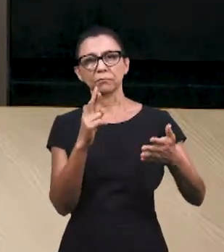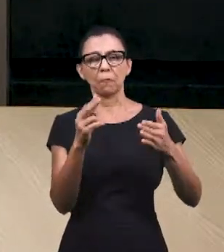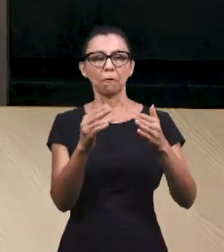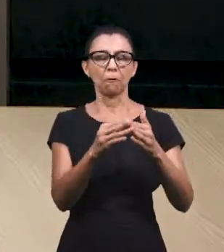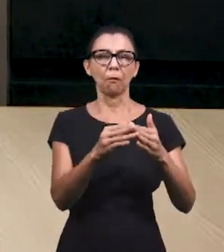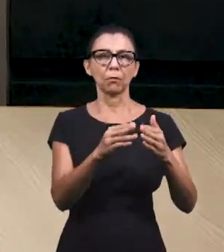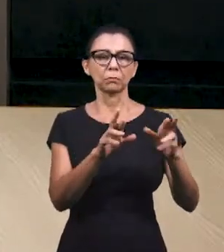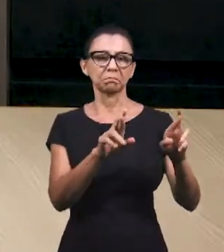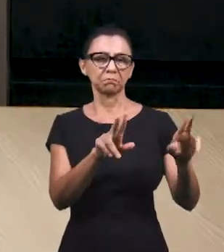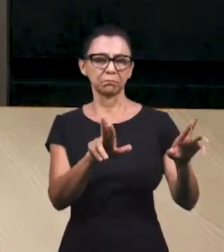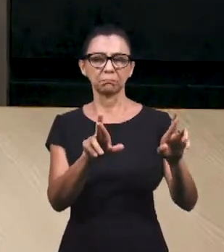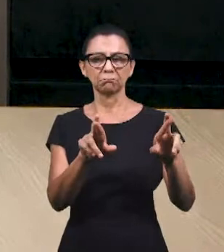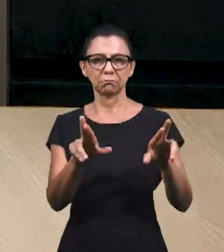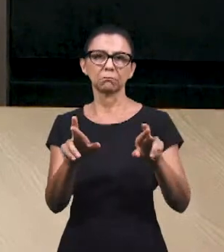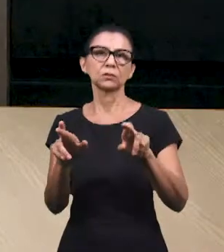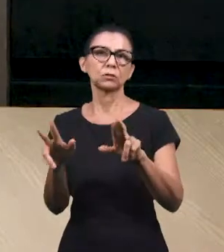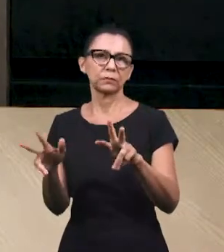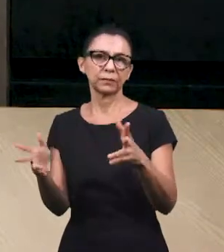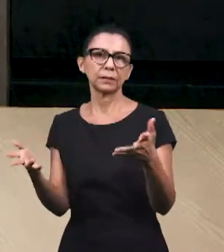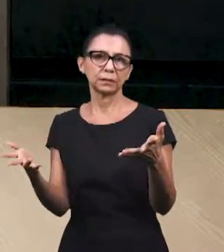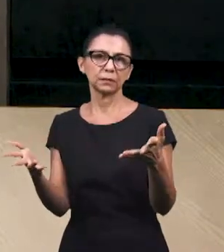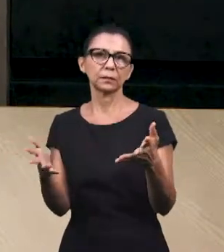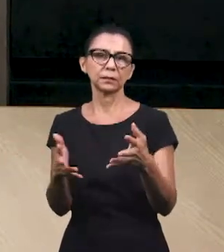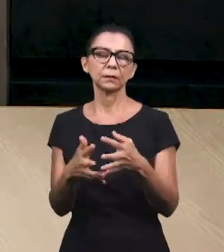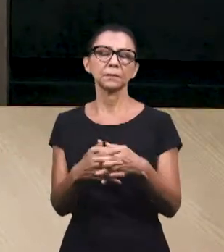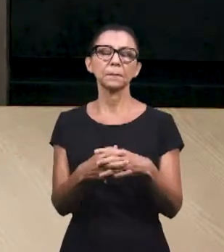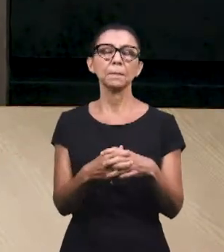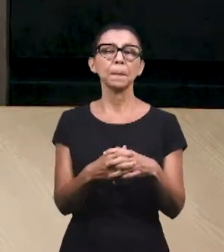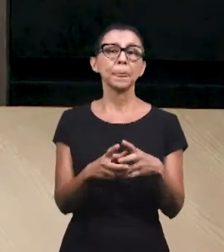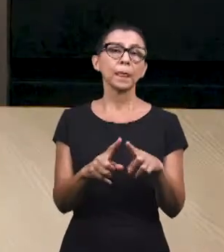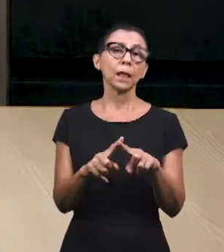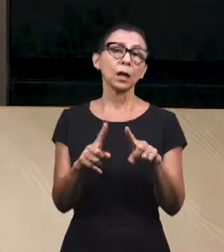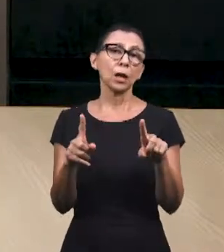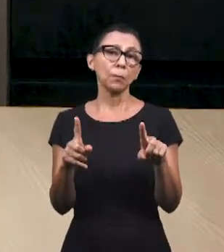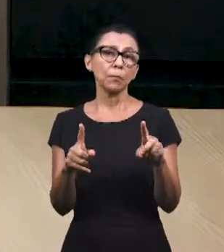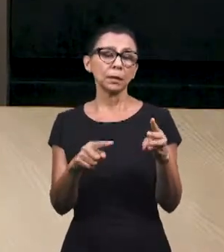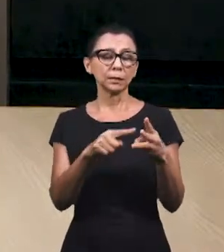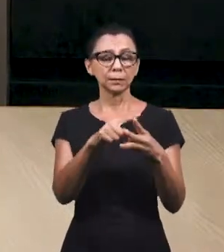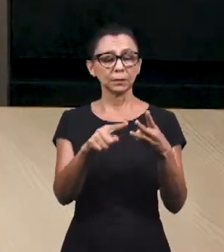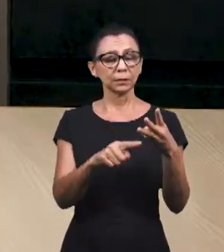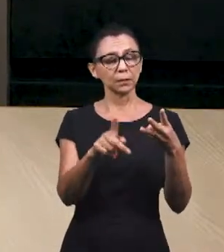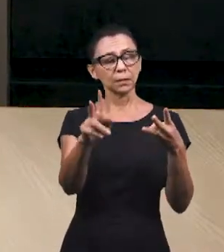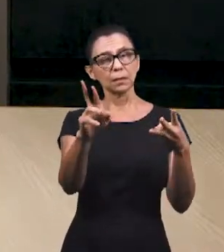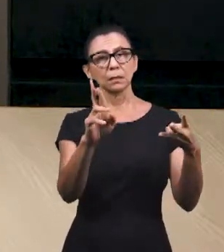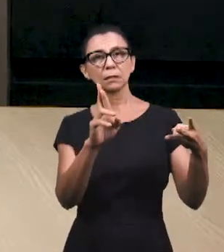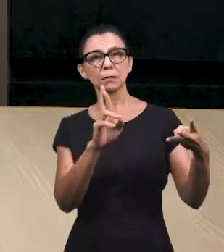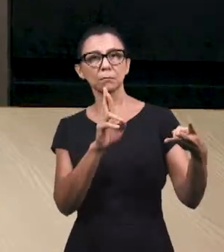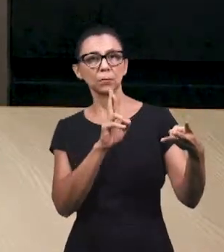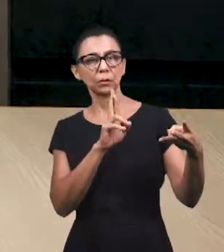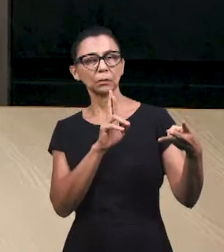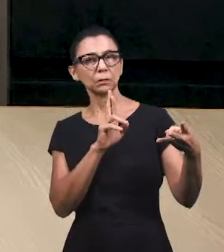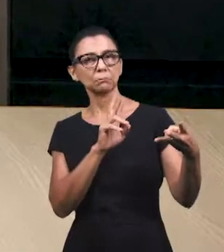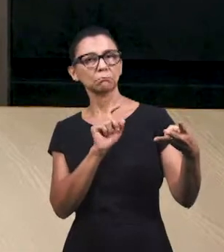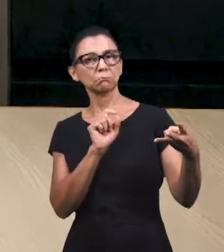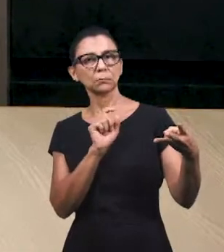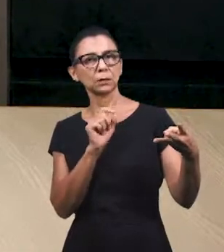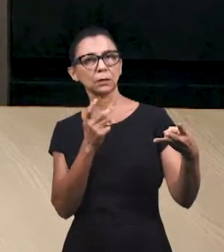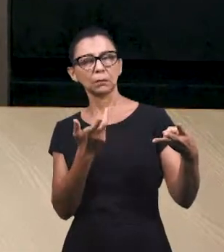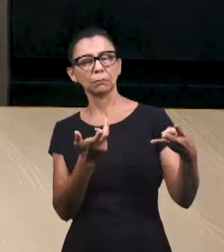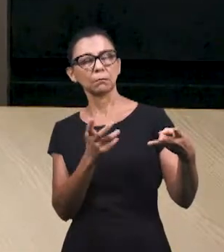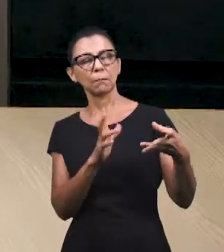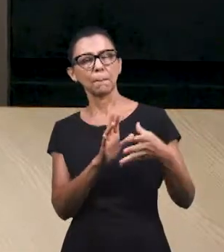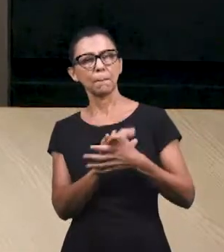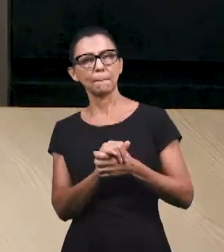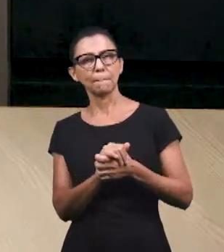um aspecto, outra enfatizando mais outro aspecto. Mas que, nessas três respostas, nós teremos aqui uma abordagem